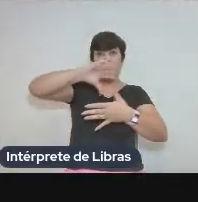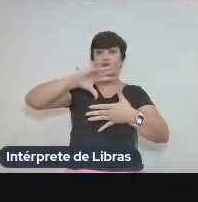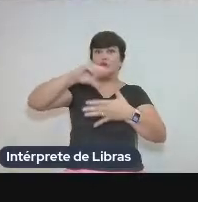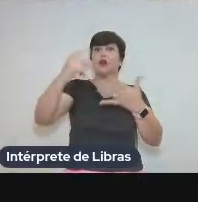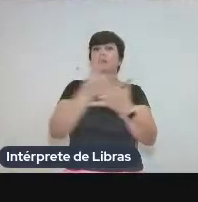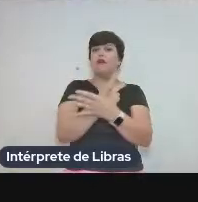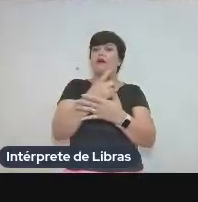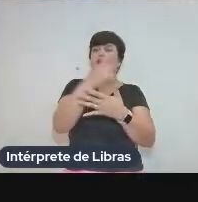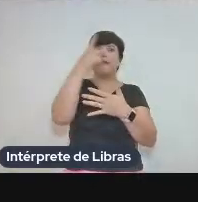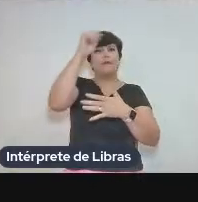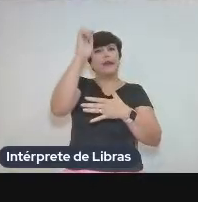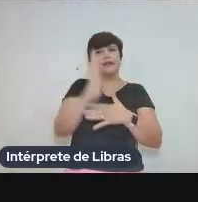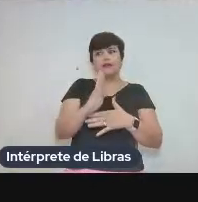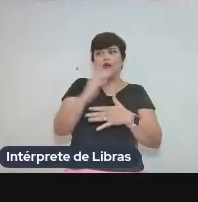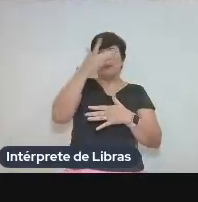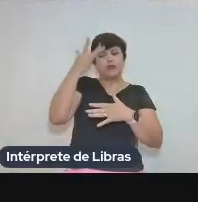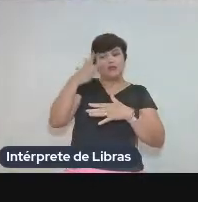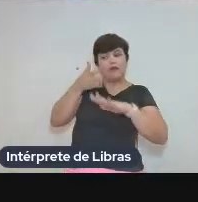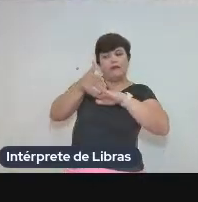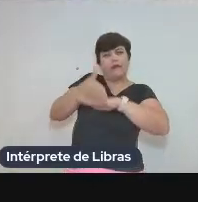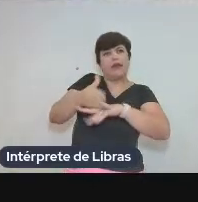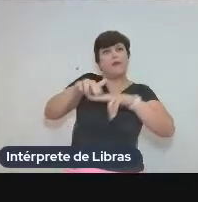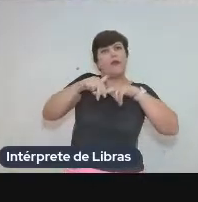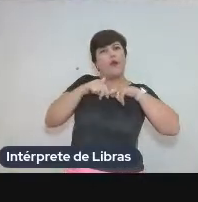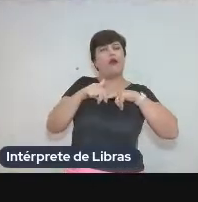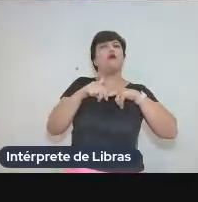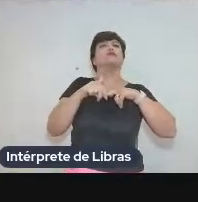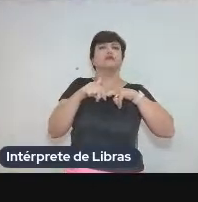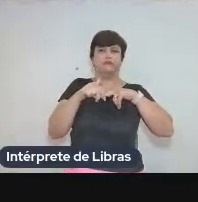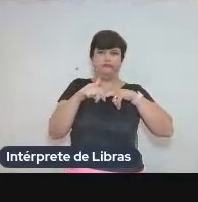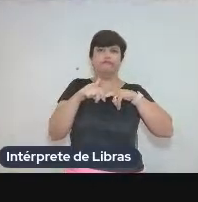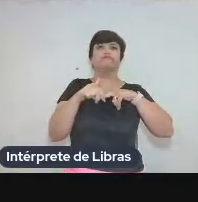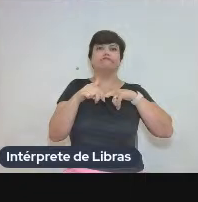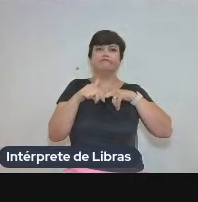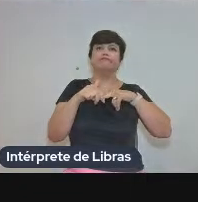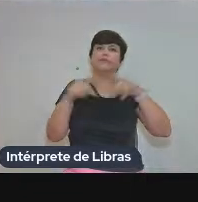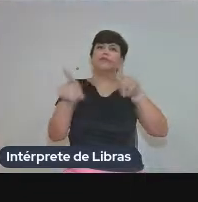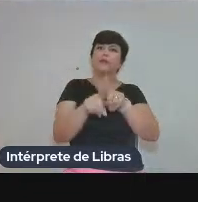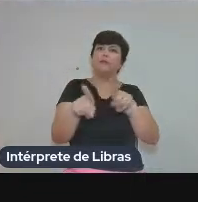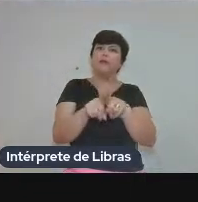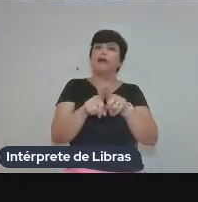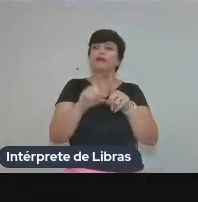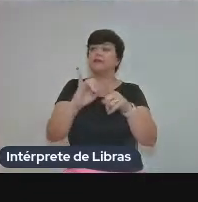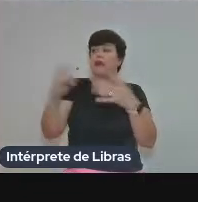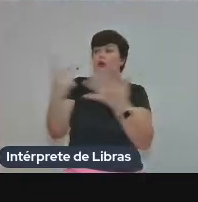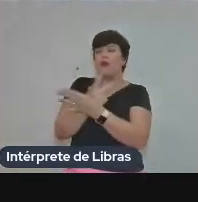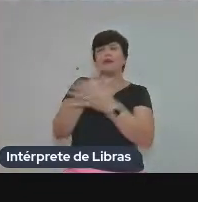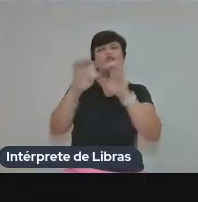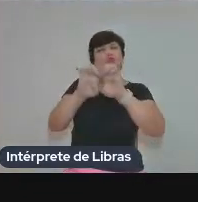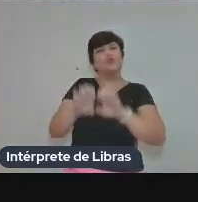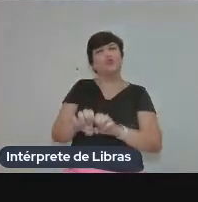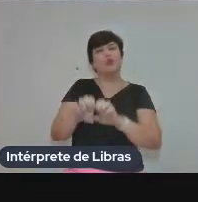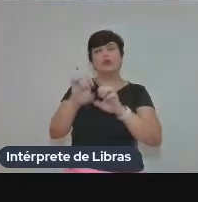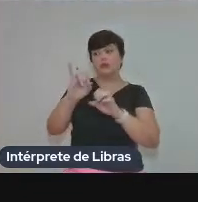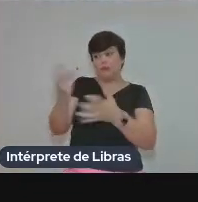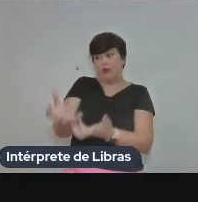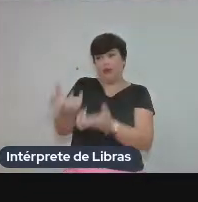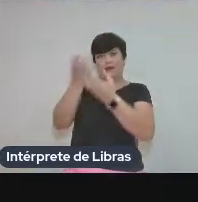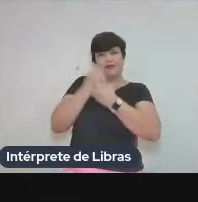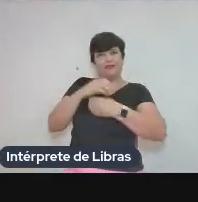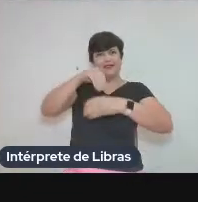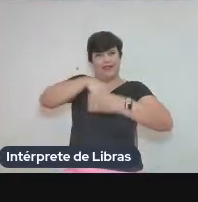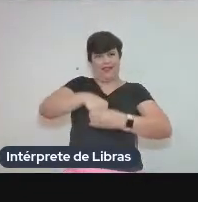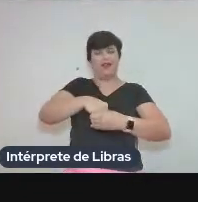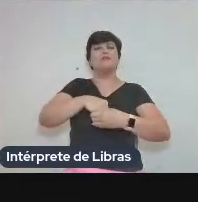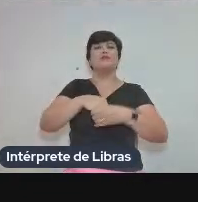passagem dessas pessoas refugiadas. Então, a gente precisa pensar quais são as estruturas de acolhimento, as estruturas de recepção para essa comunidade,